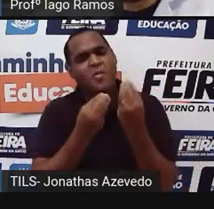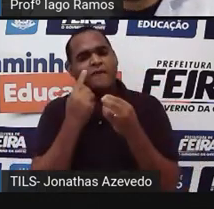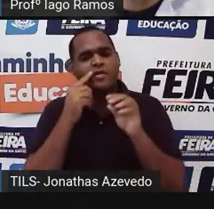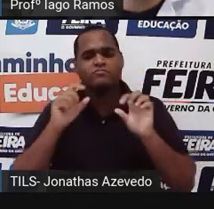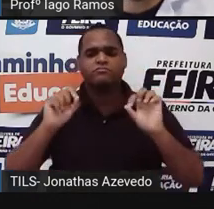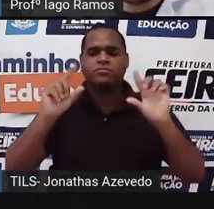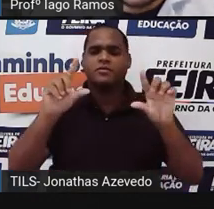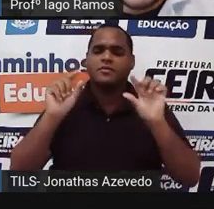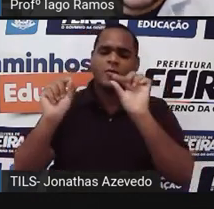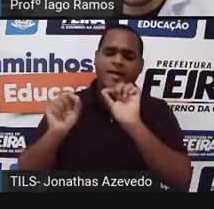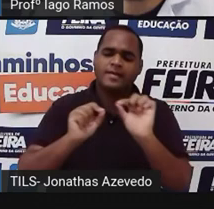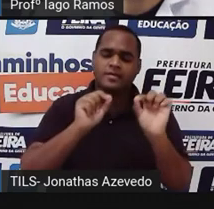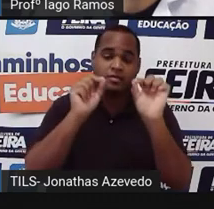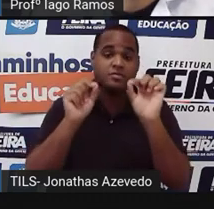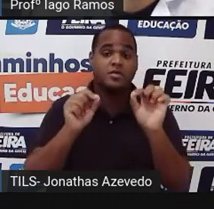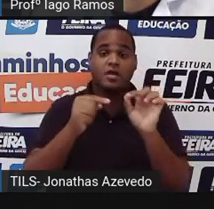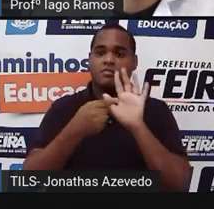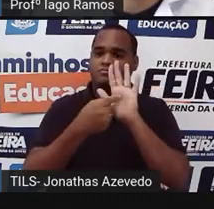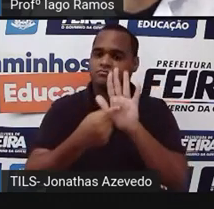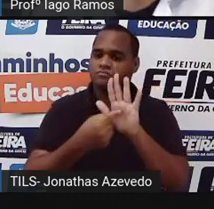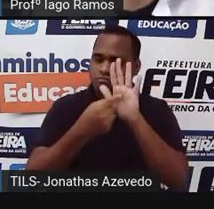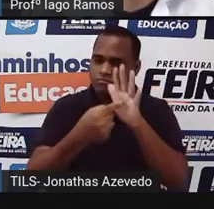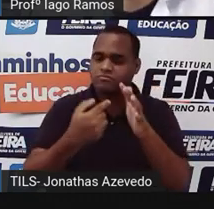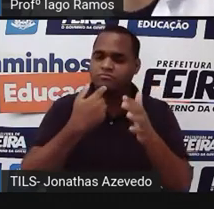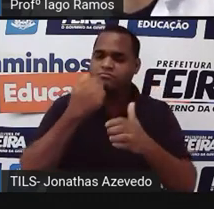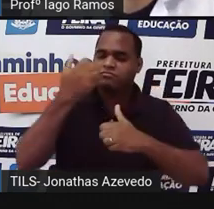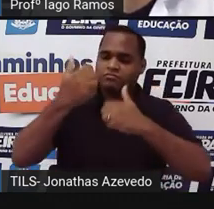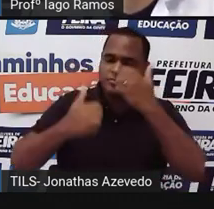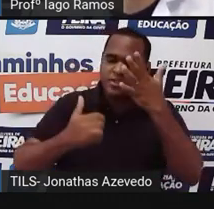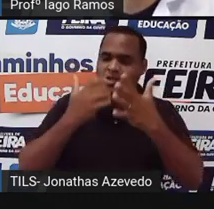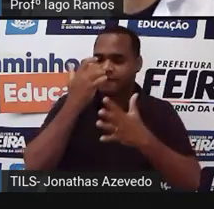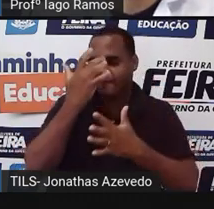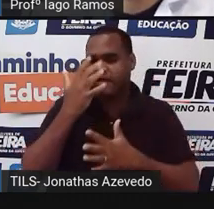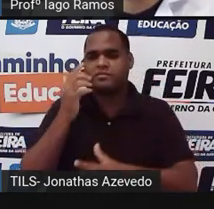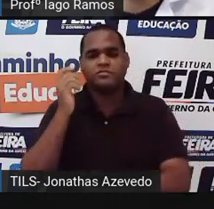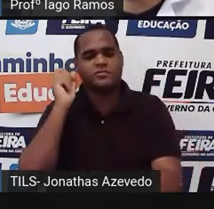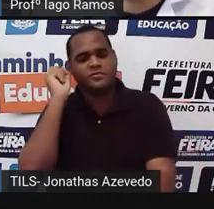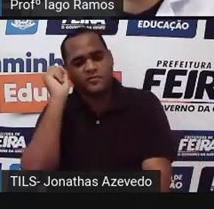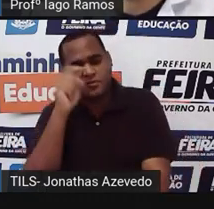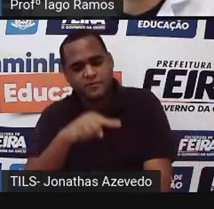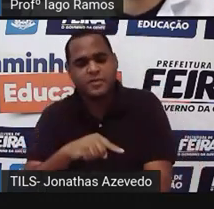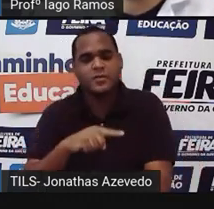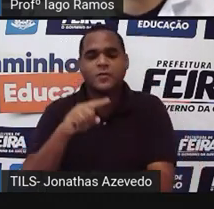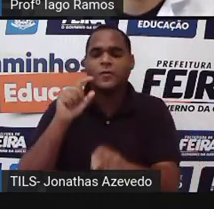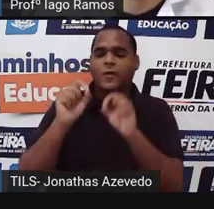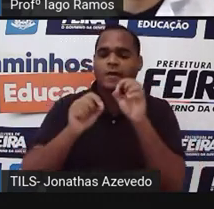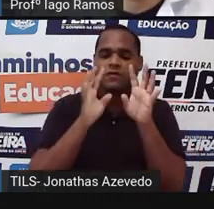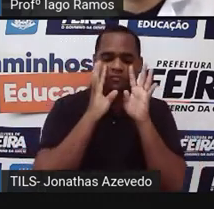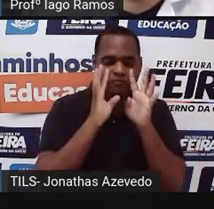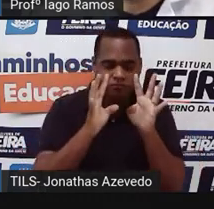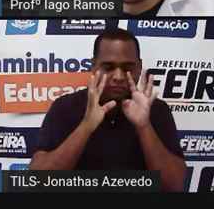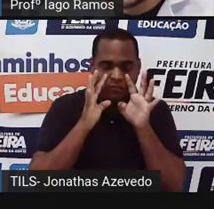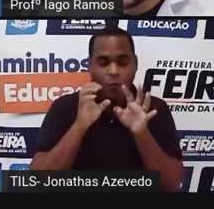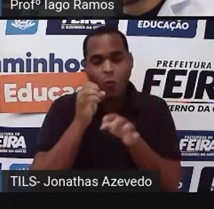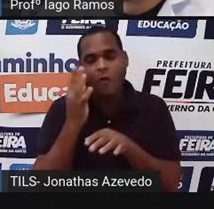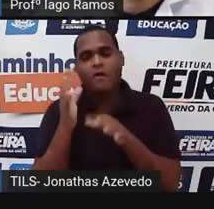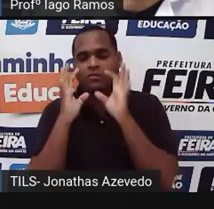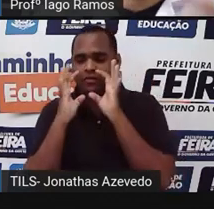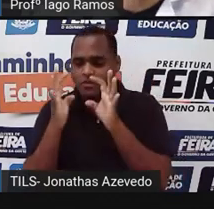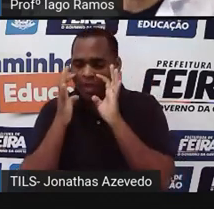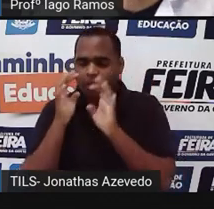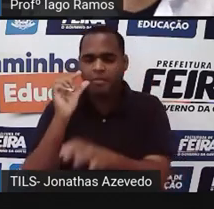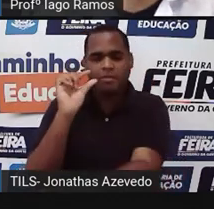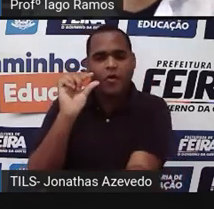essas lembranças vão te dizendo onde foi mais fácil onde foi mais difícil onde precisou de mais atenção ou de menos atenção